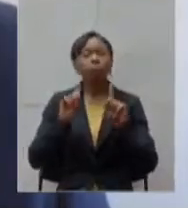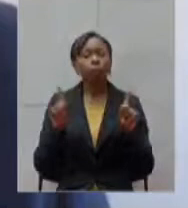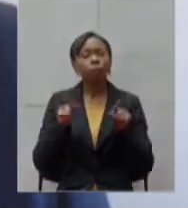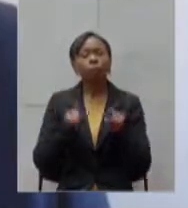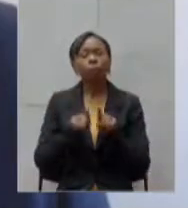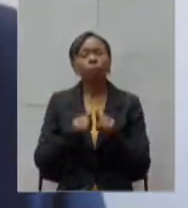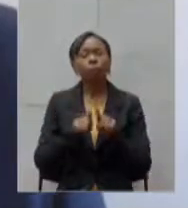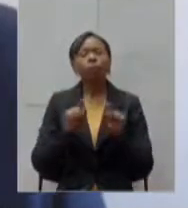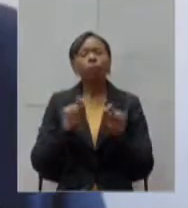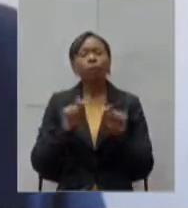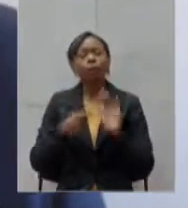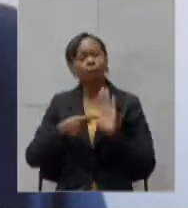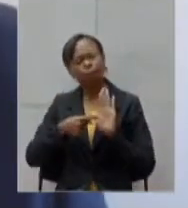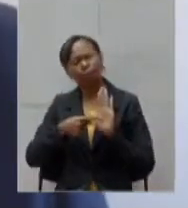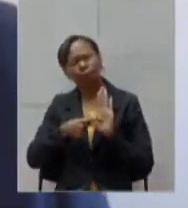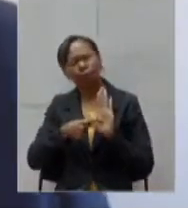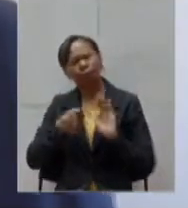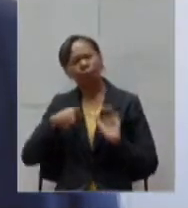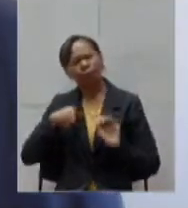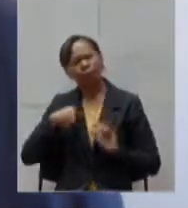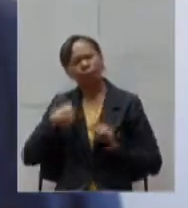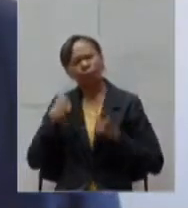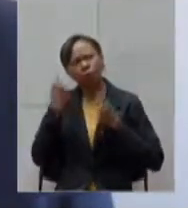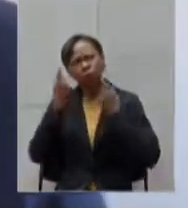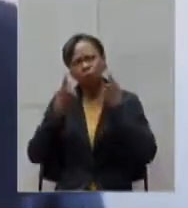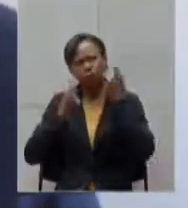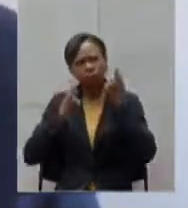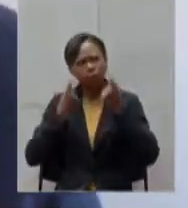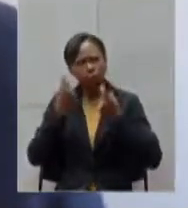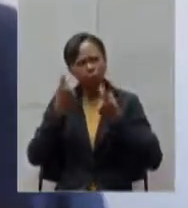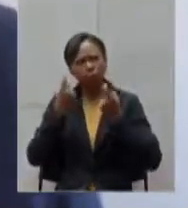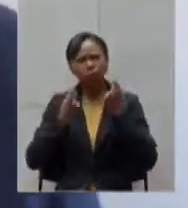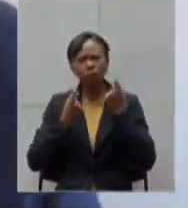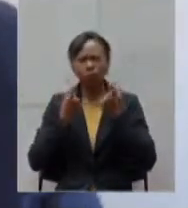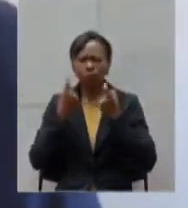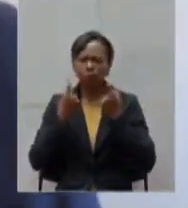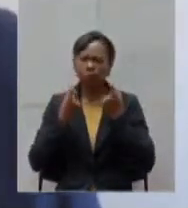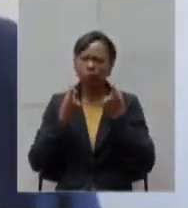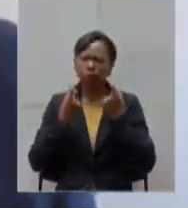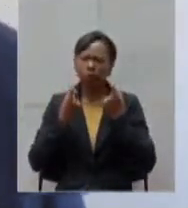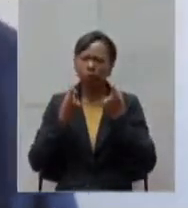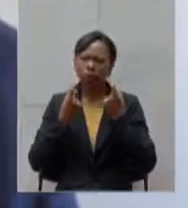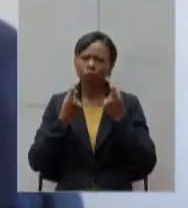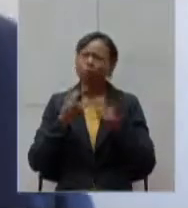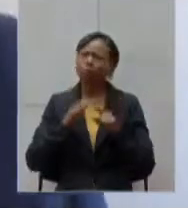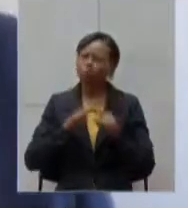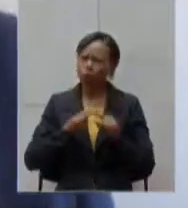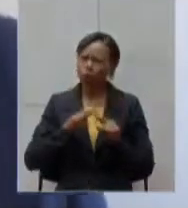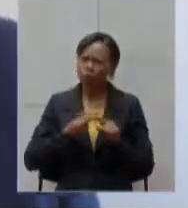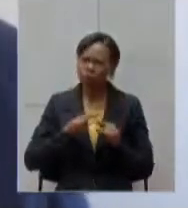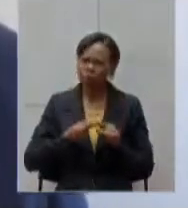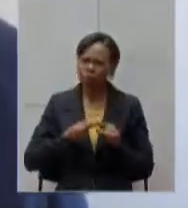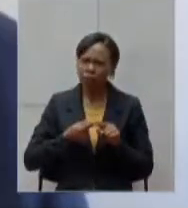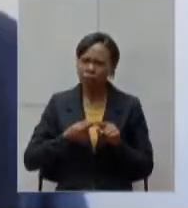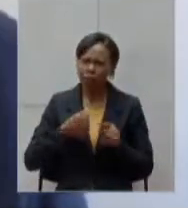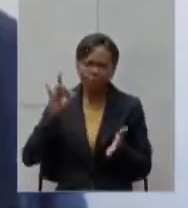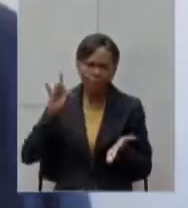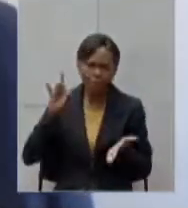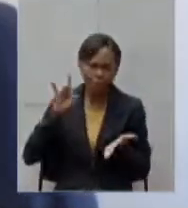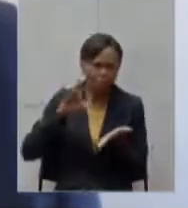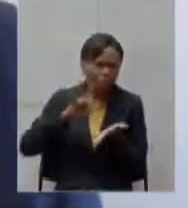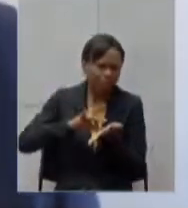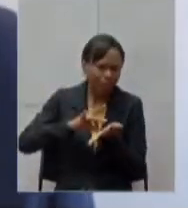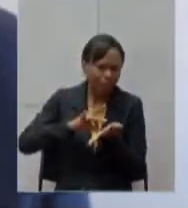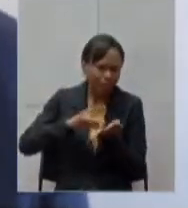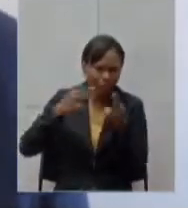manifestar a minha preocupação porque de forma efetiva não é na prática o que nós estamos